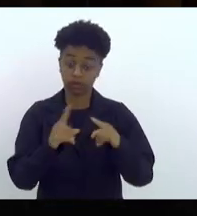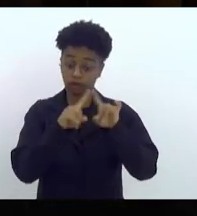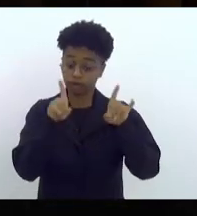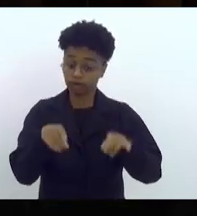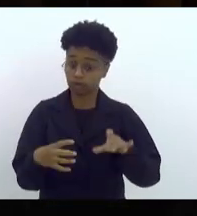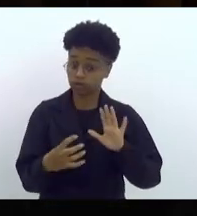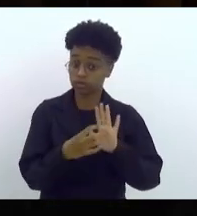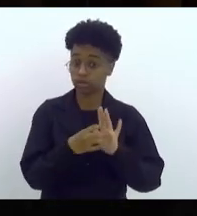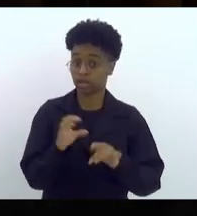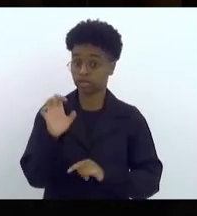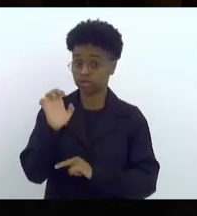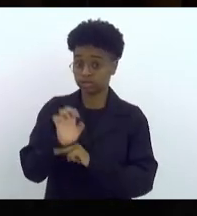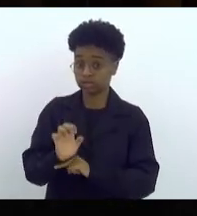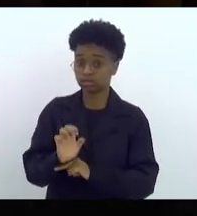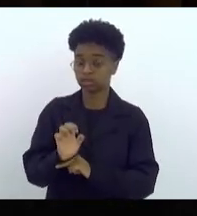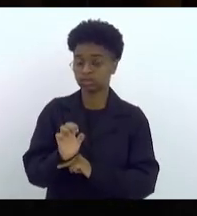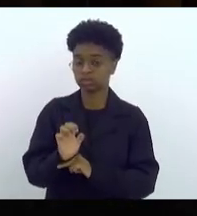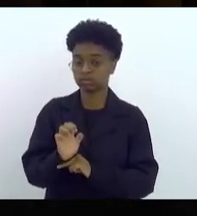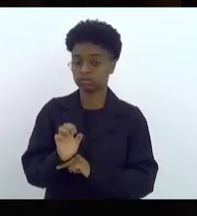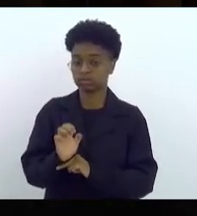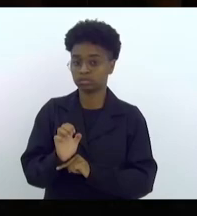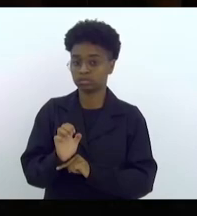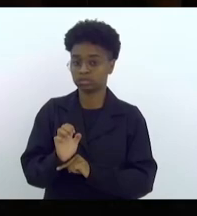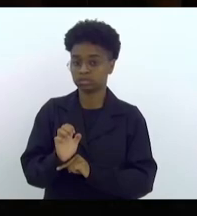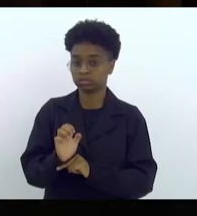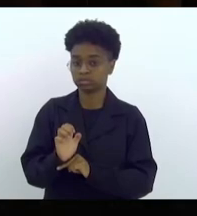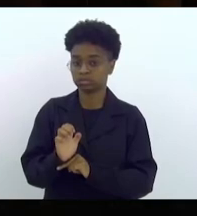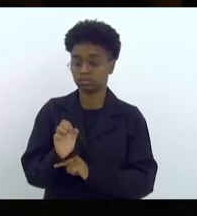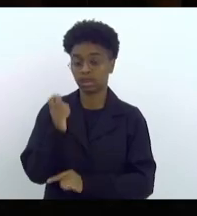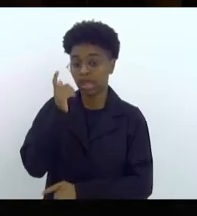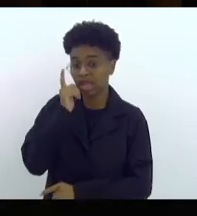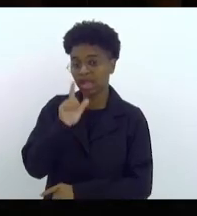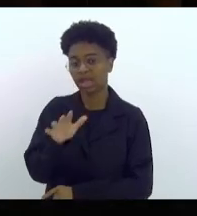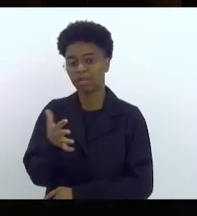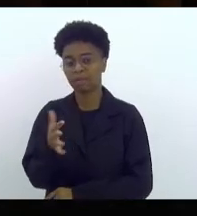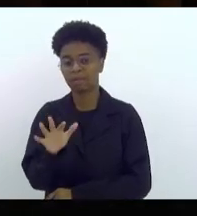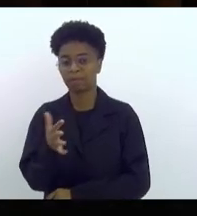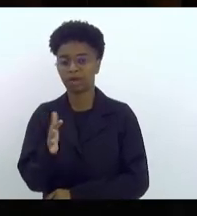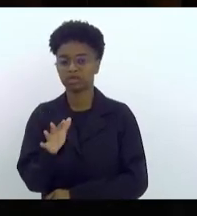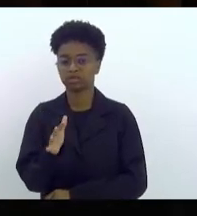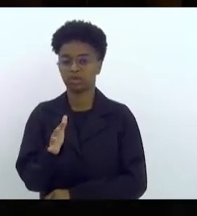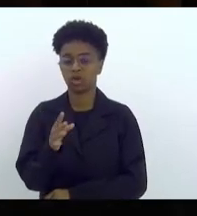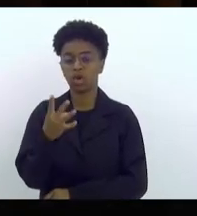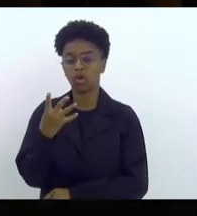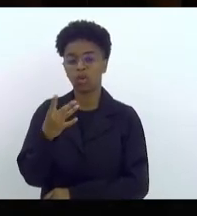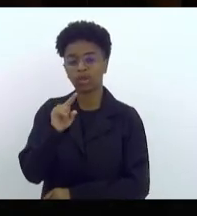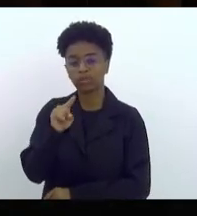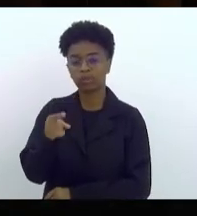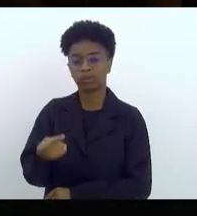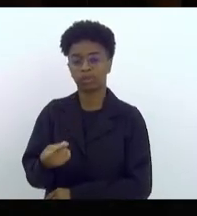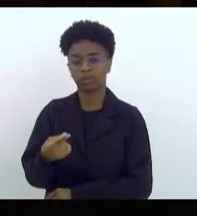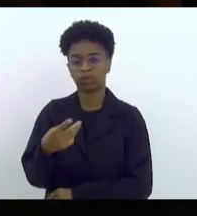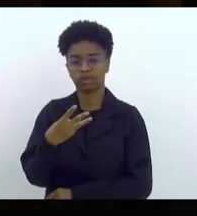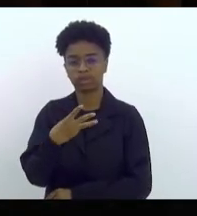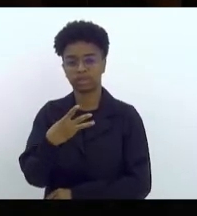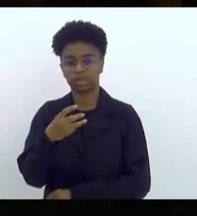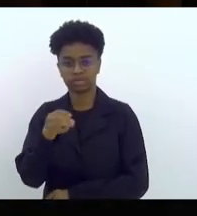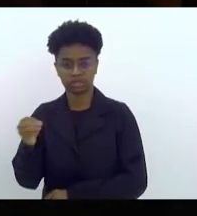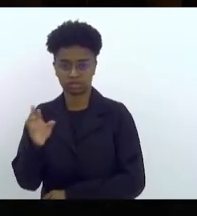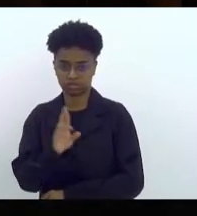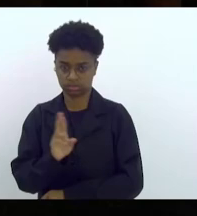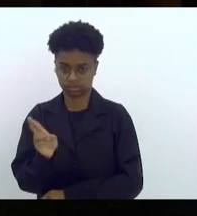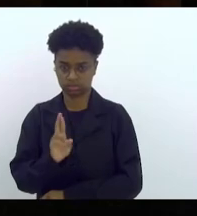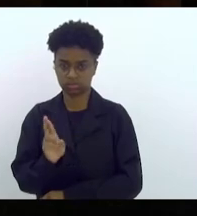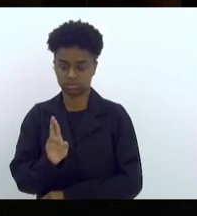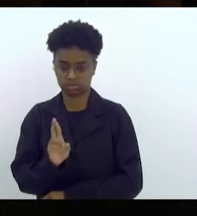estadual ganha na média 4 mil e 300 reais.